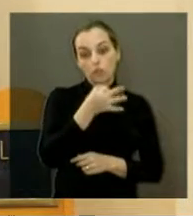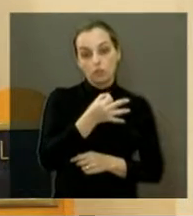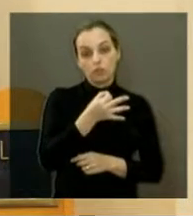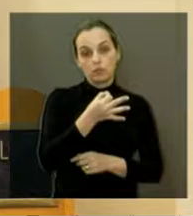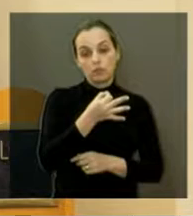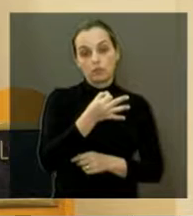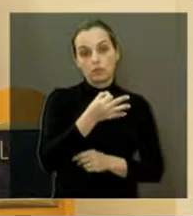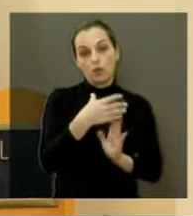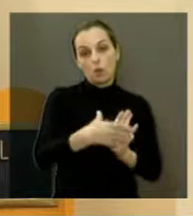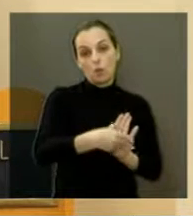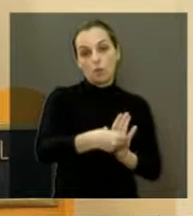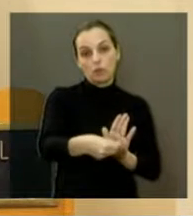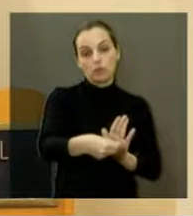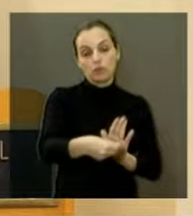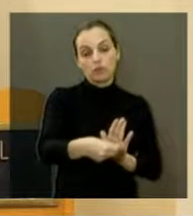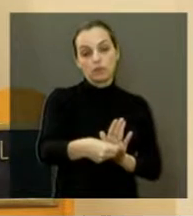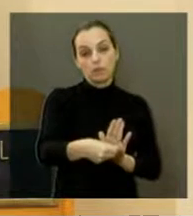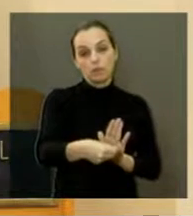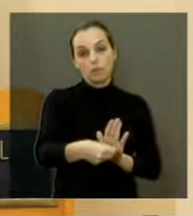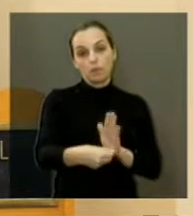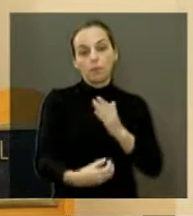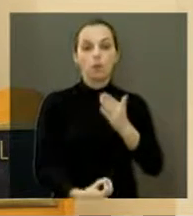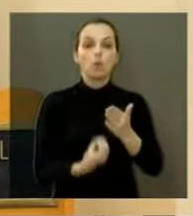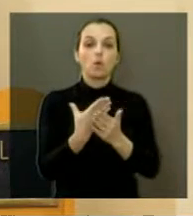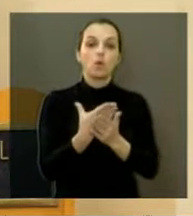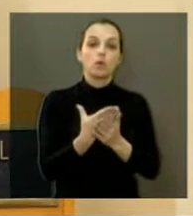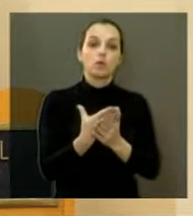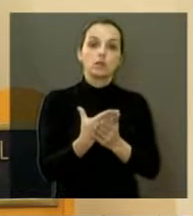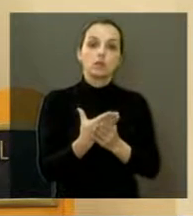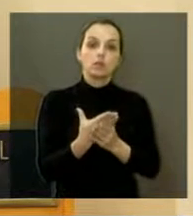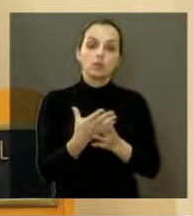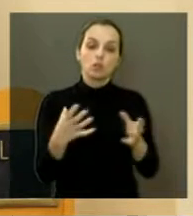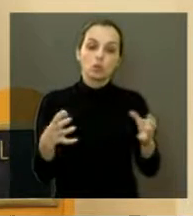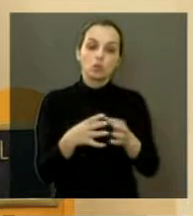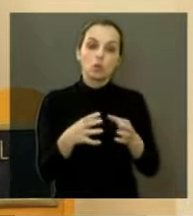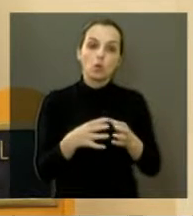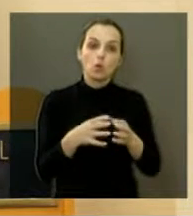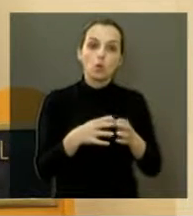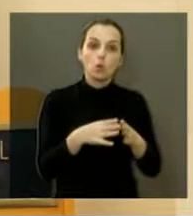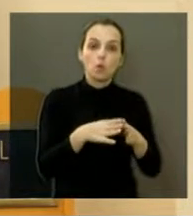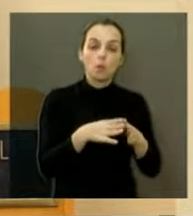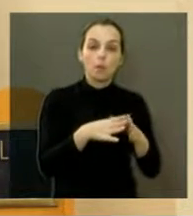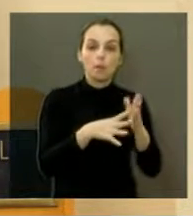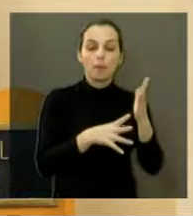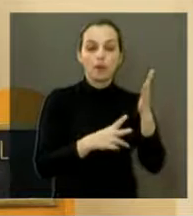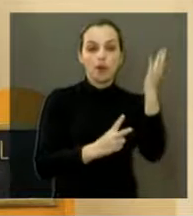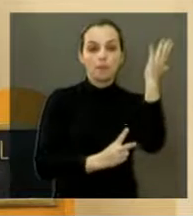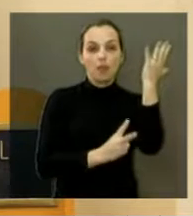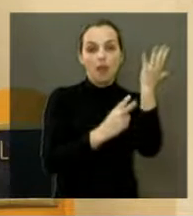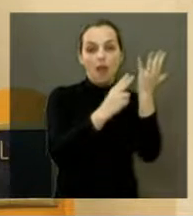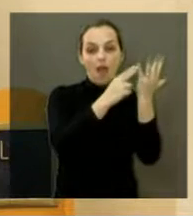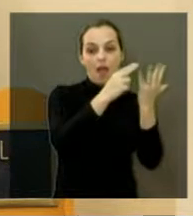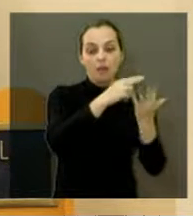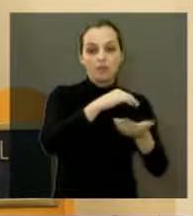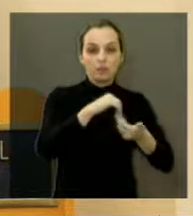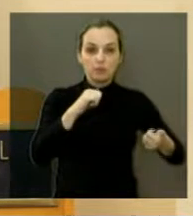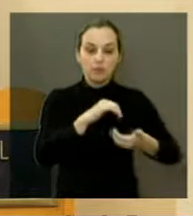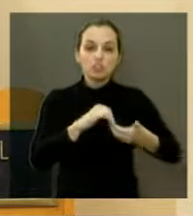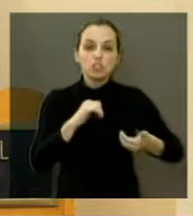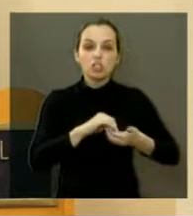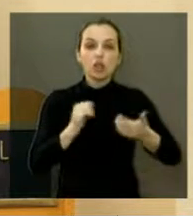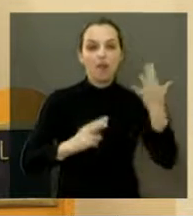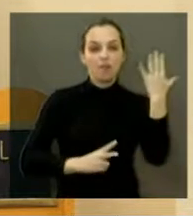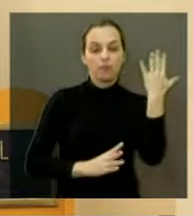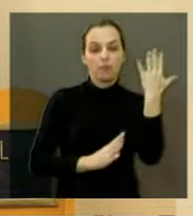através de uma indicação, a realização do mutirão de remoção de árvores, aquelas árvores que estão tomadas pelos cupins.